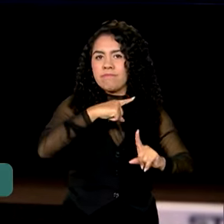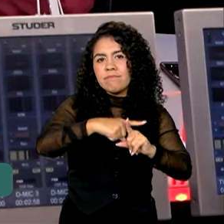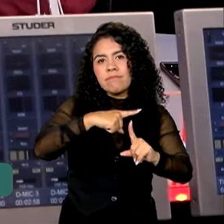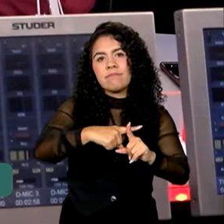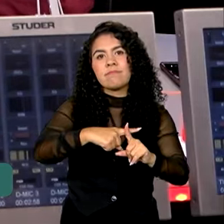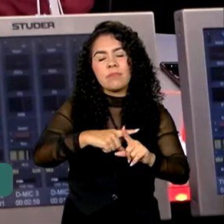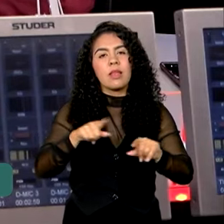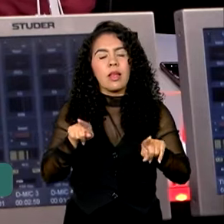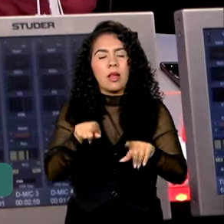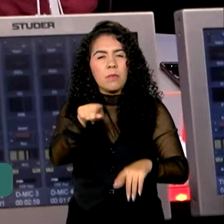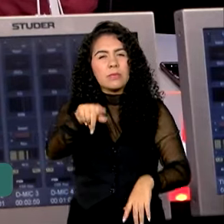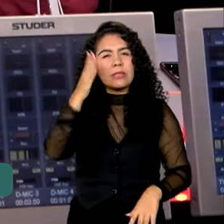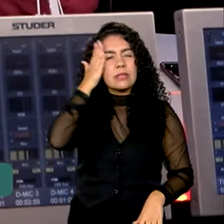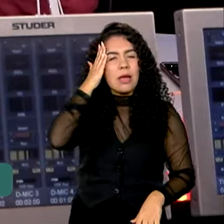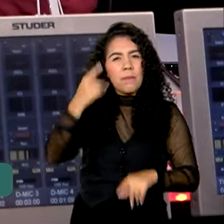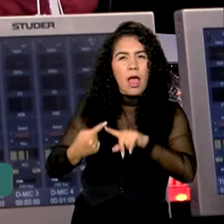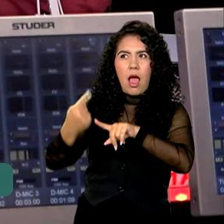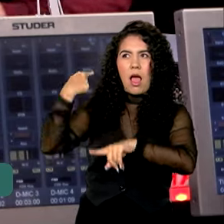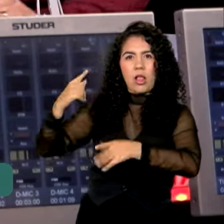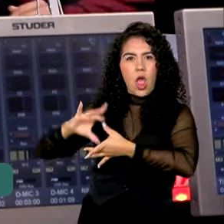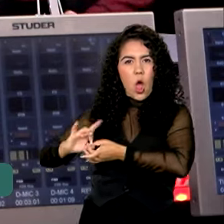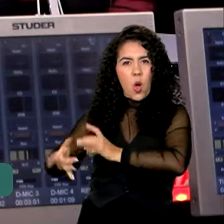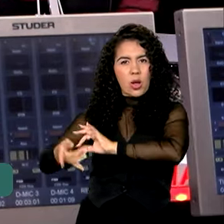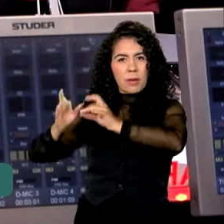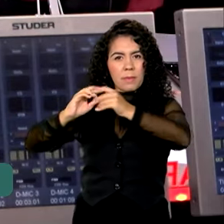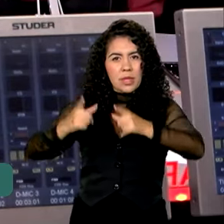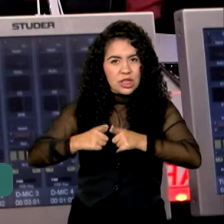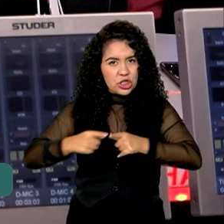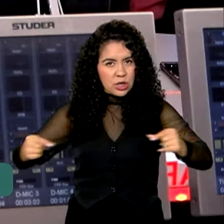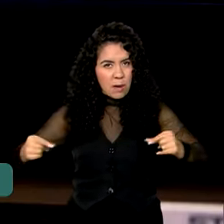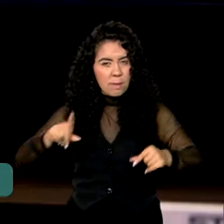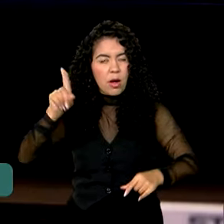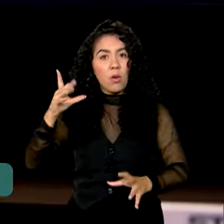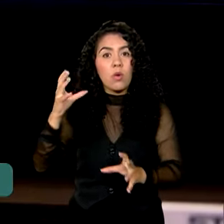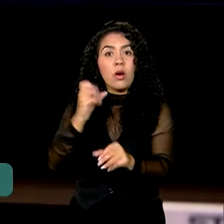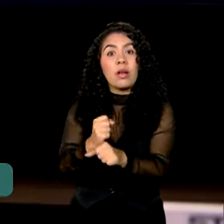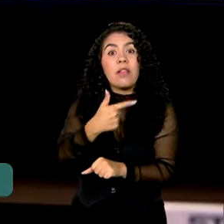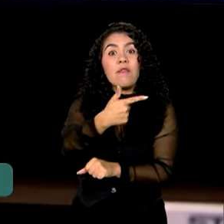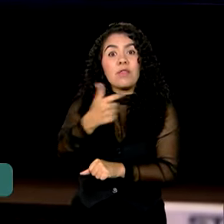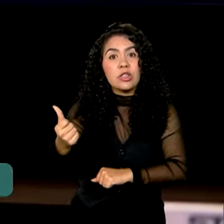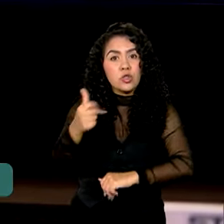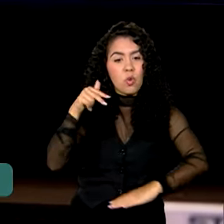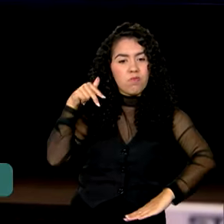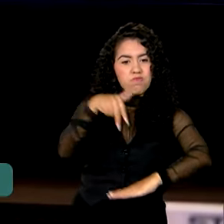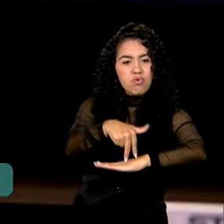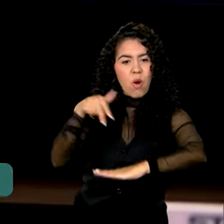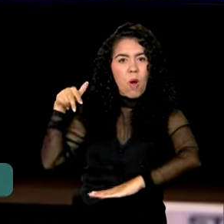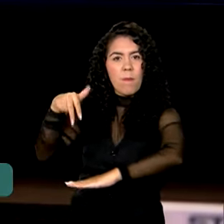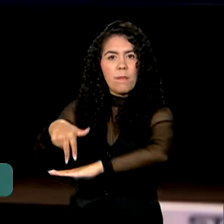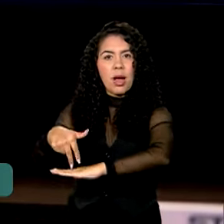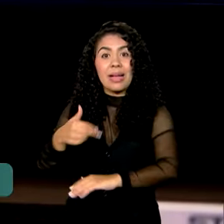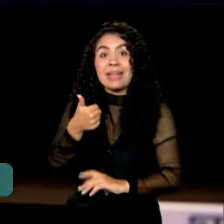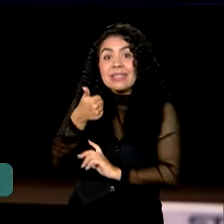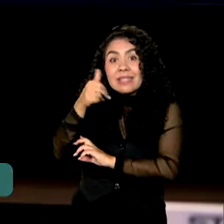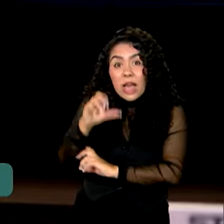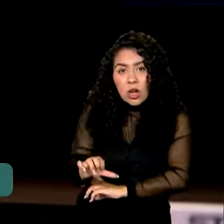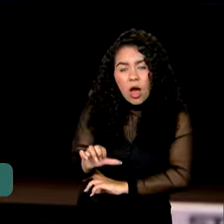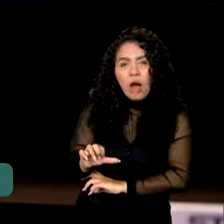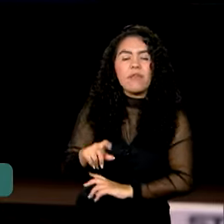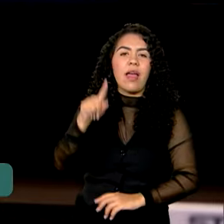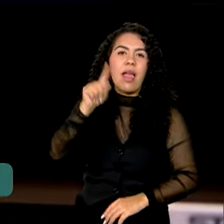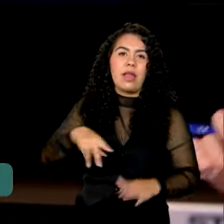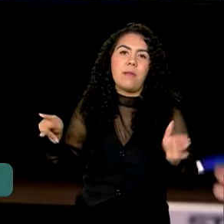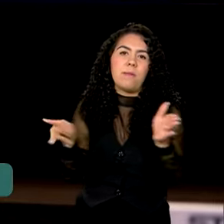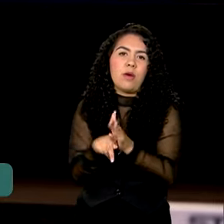nas últimas Olimpíadas, no Japão, dos 21 pódios, 19 pódios eram de beneficiários do Bolsa Atleta.